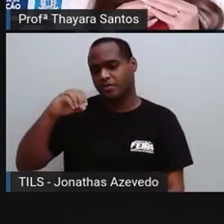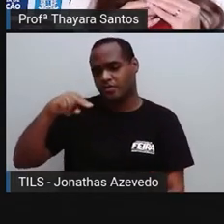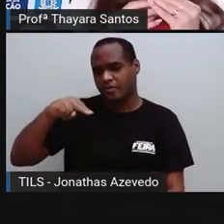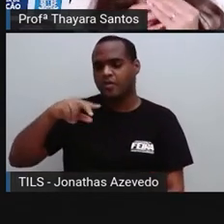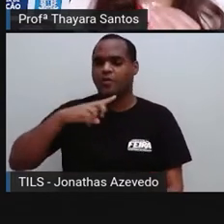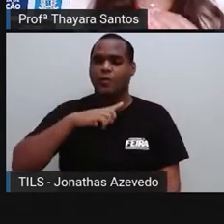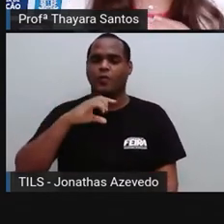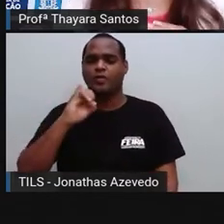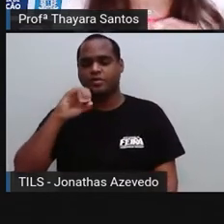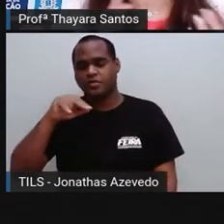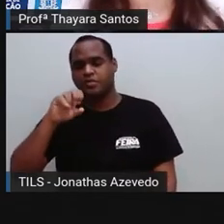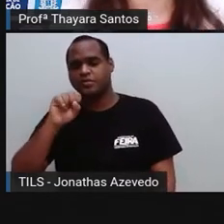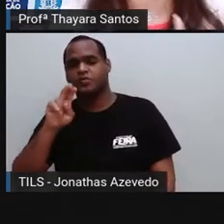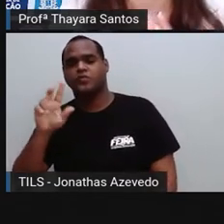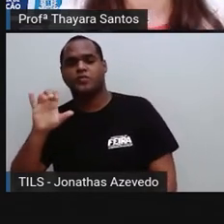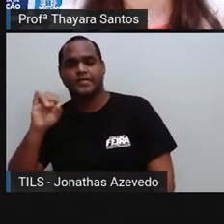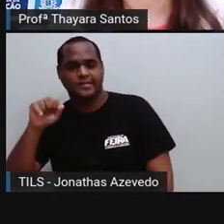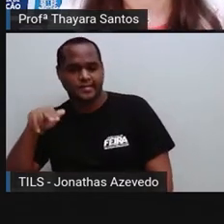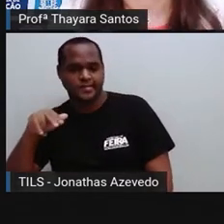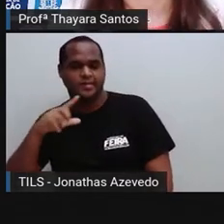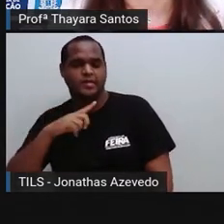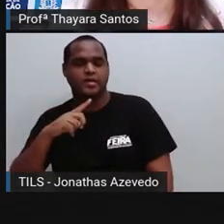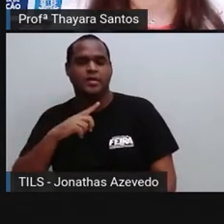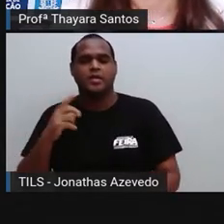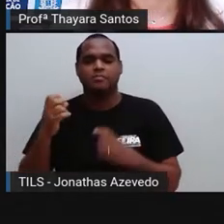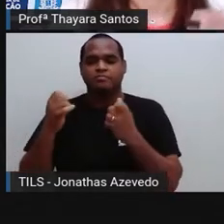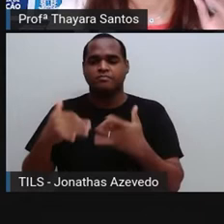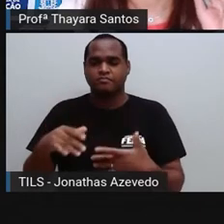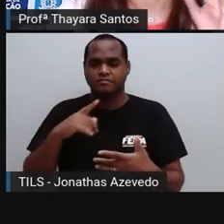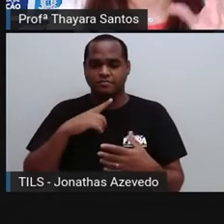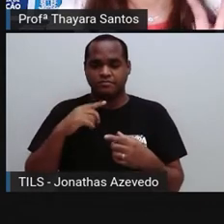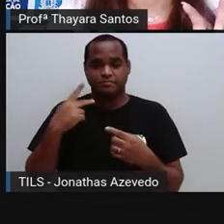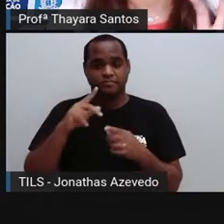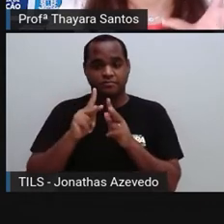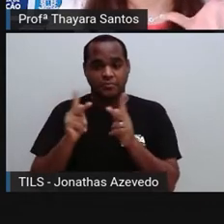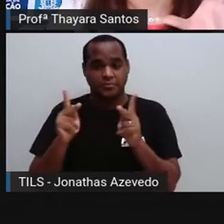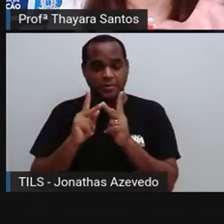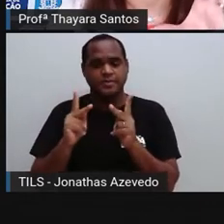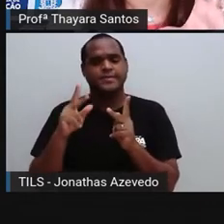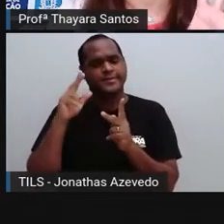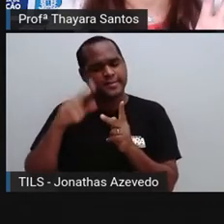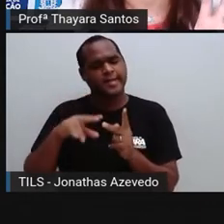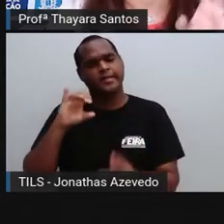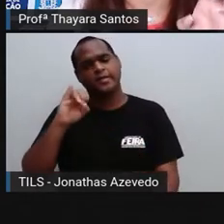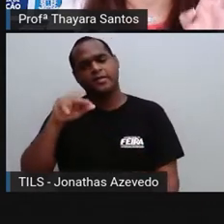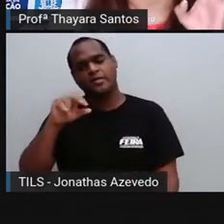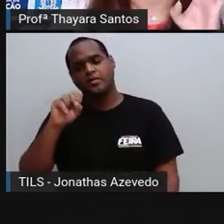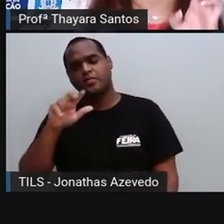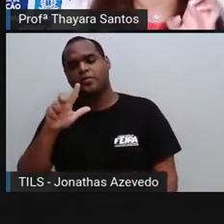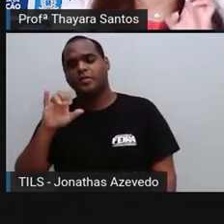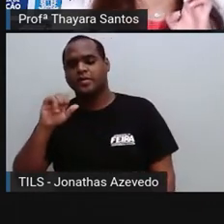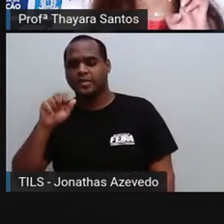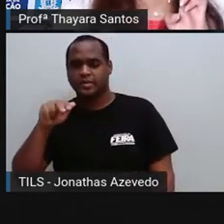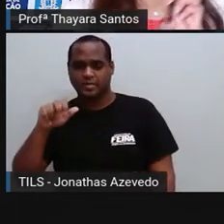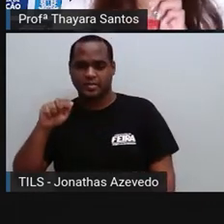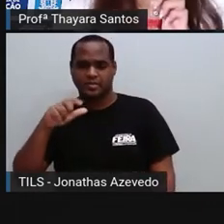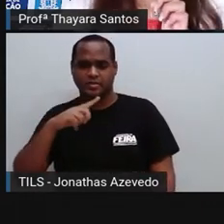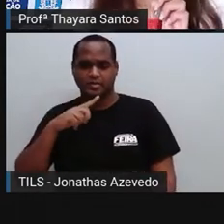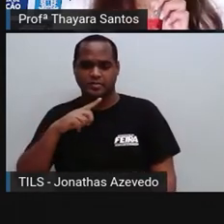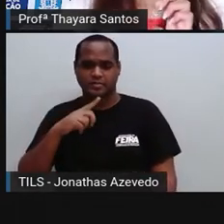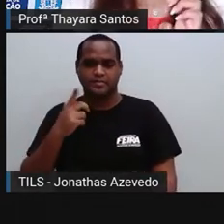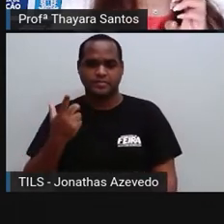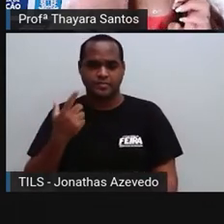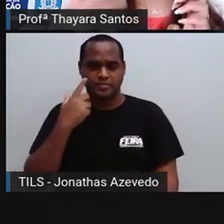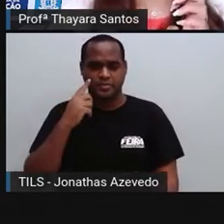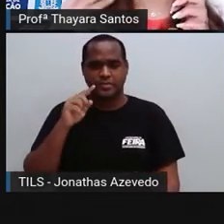que é produzido pelo pâncreas. São dois hormônios produzidos pelo pâncreas. A insulina, ela serve para controlar o nível de glicose que a gente tem no nosso